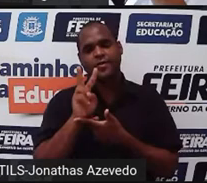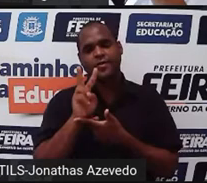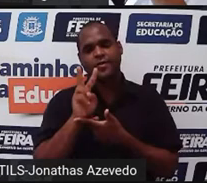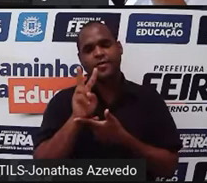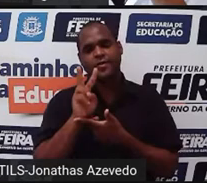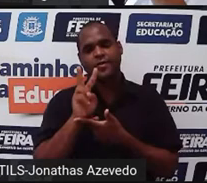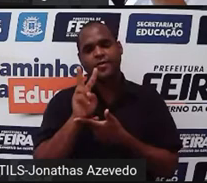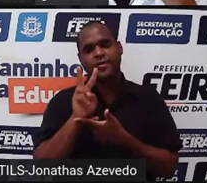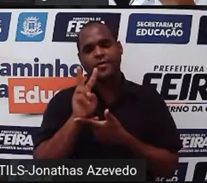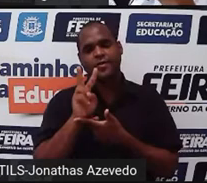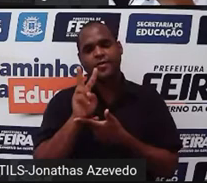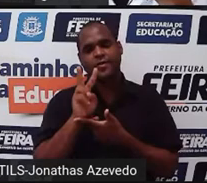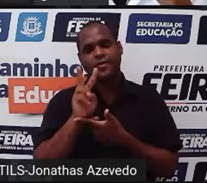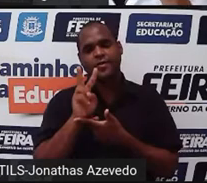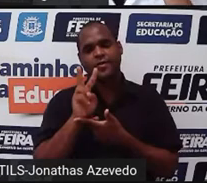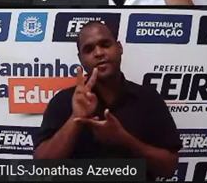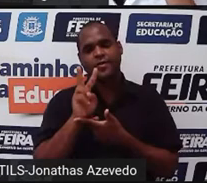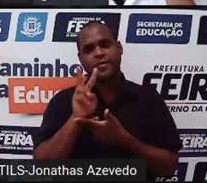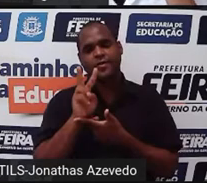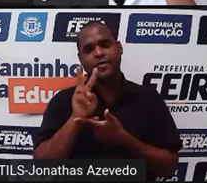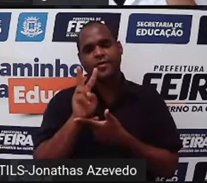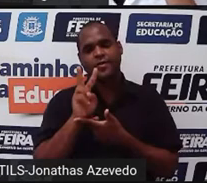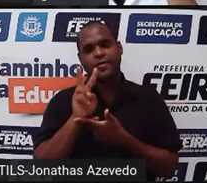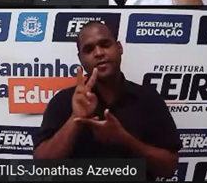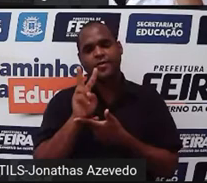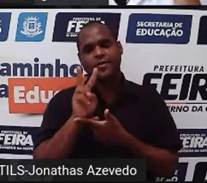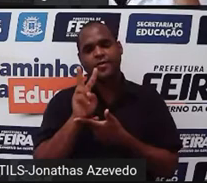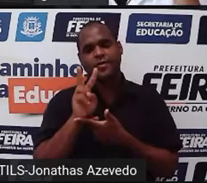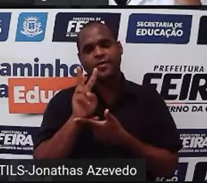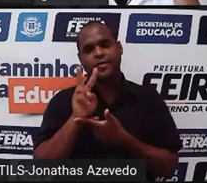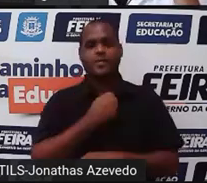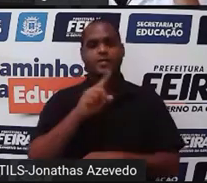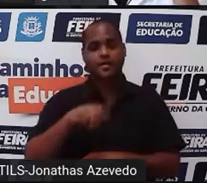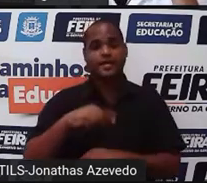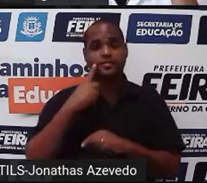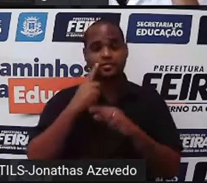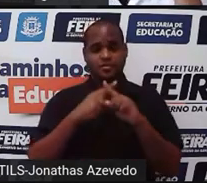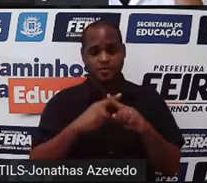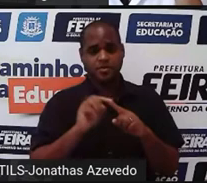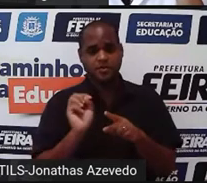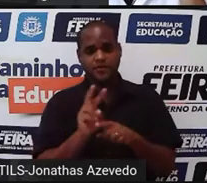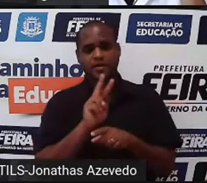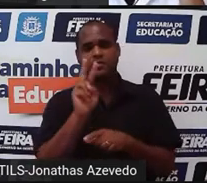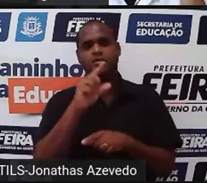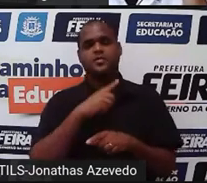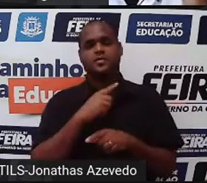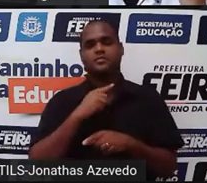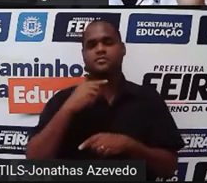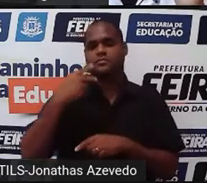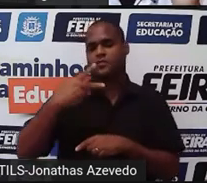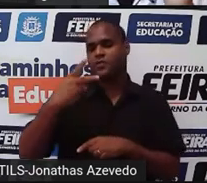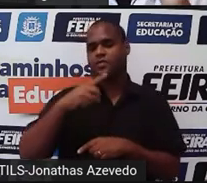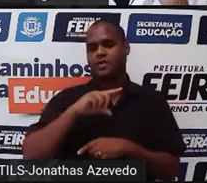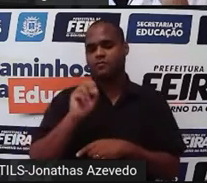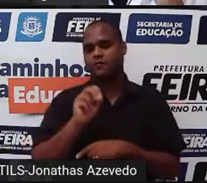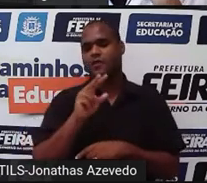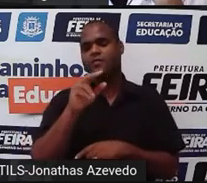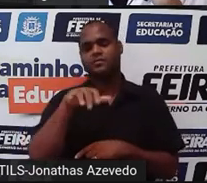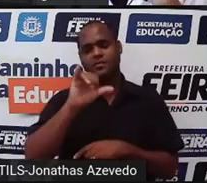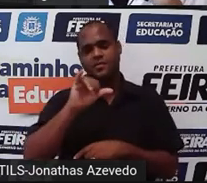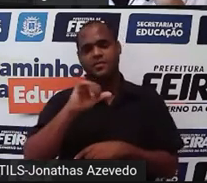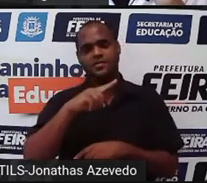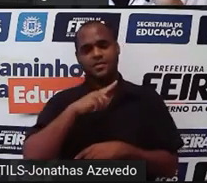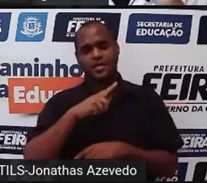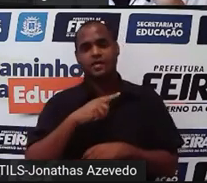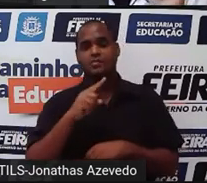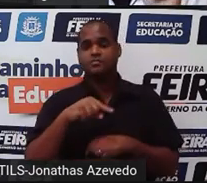o valor significa 2. O primeiro número é o x é o valor para x o segundo número é o valor para y. bom?